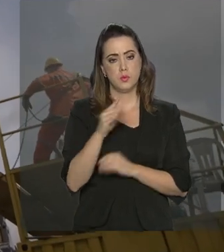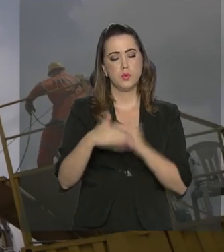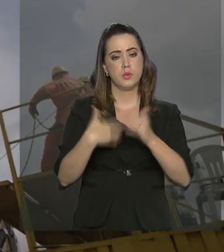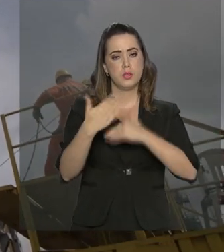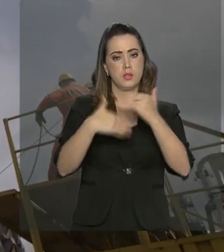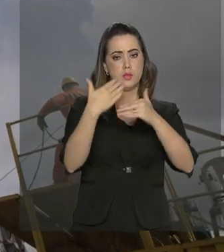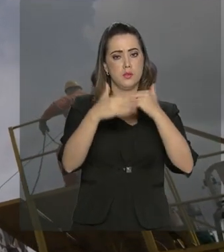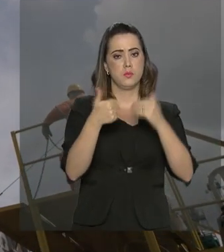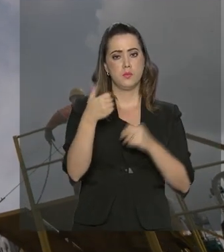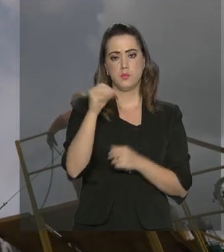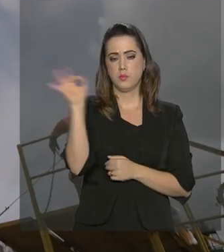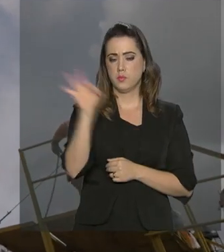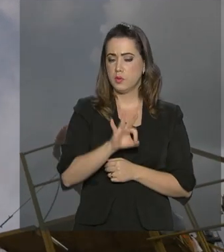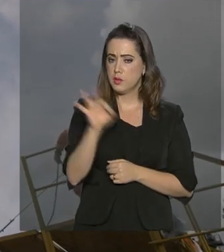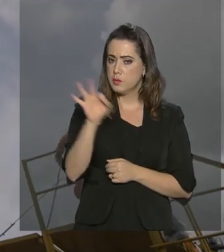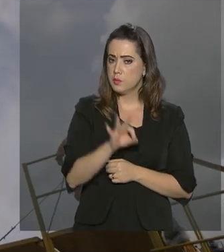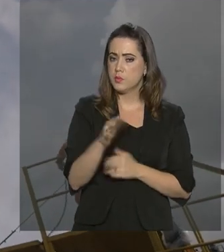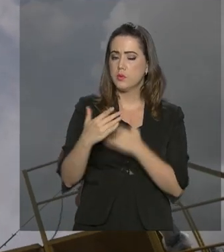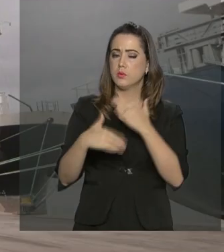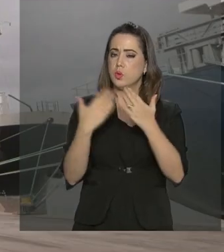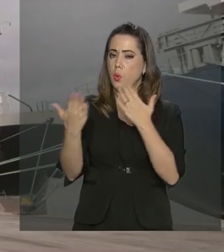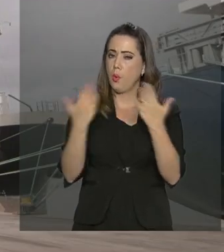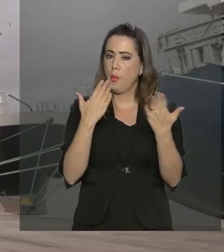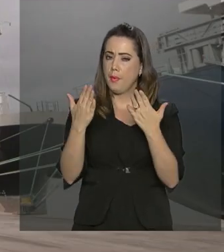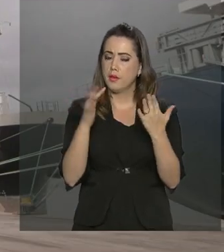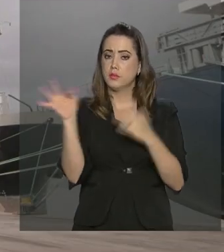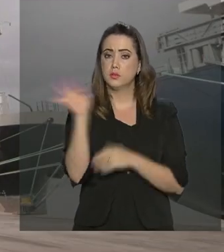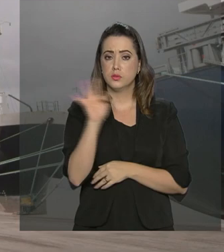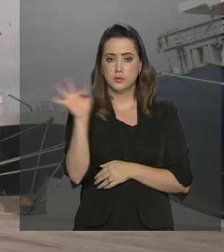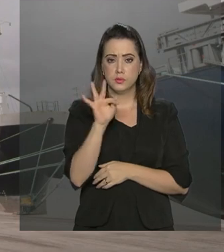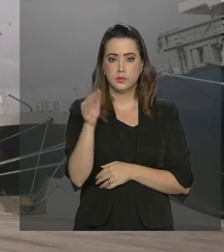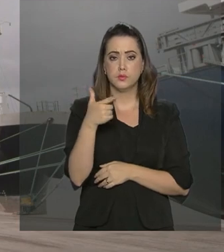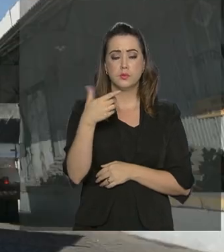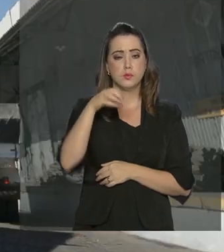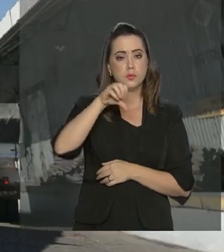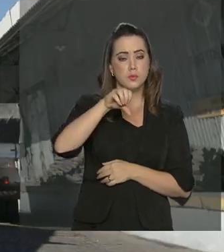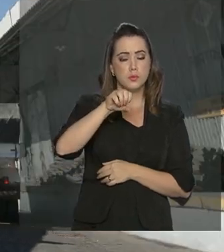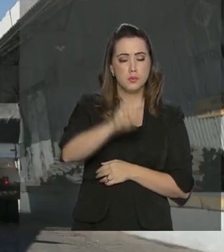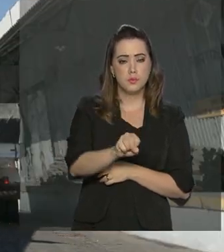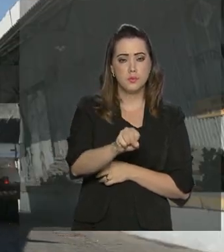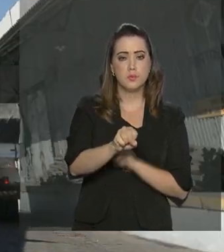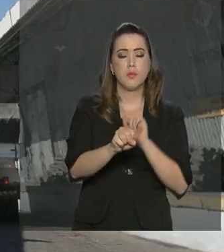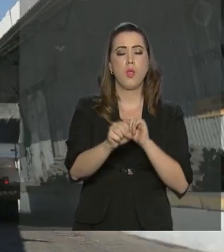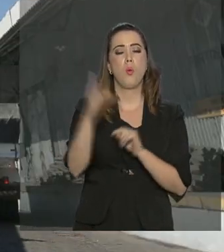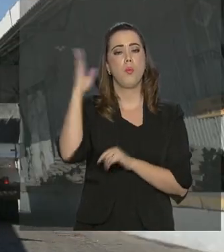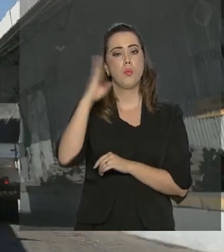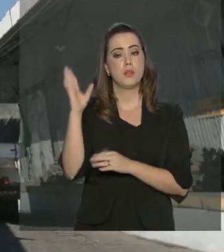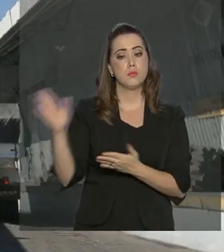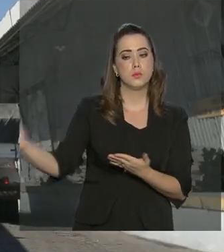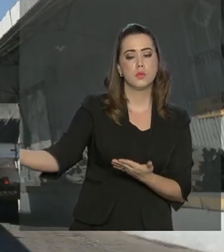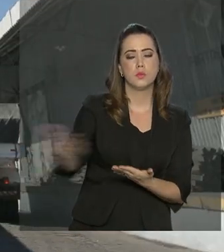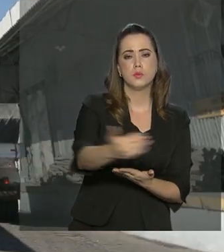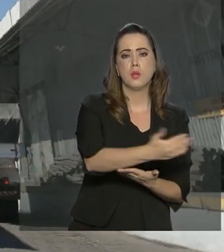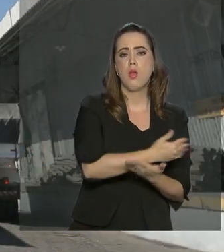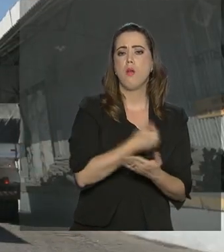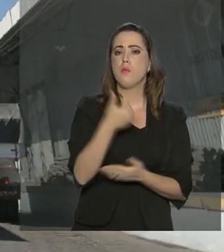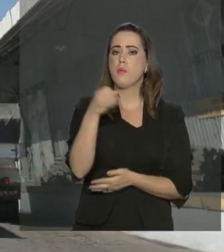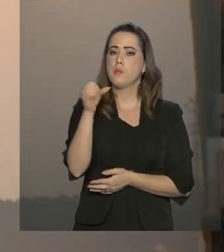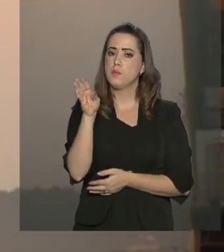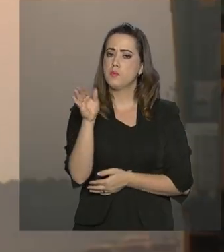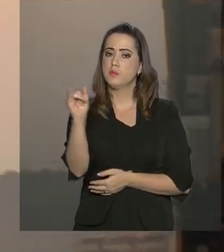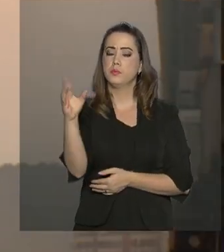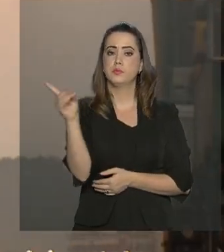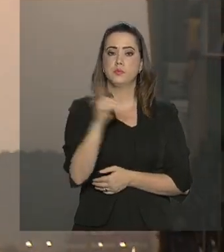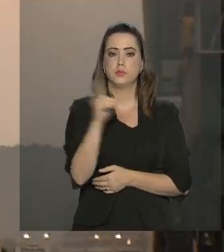Crescimento de 10% na comparação com fevereiro de 2018. O Brasil arrecadou 16 bilhões de